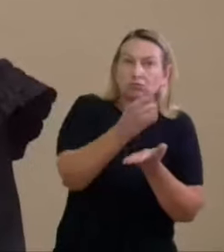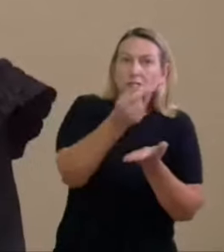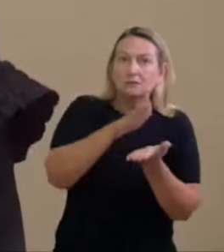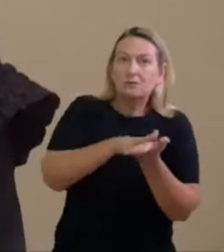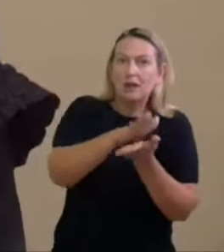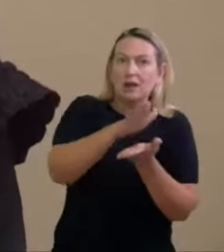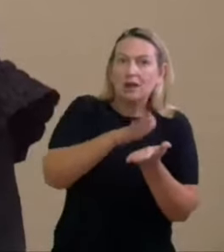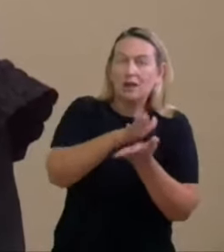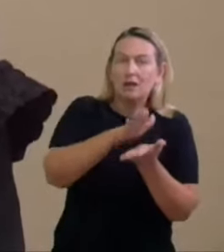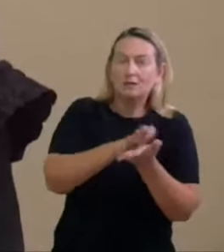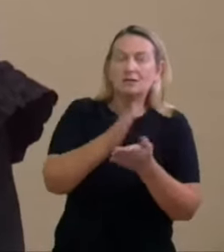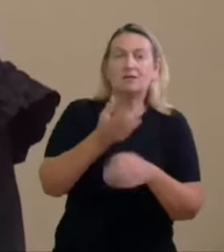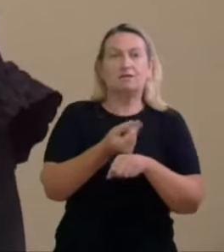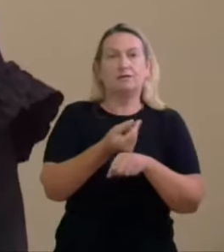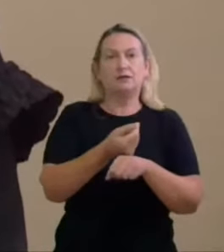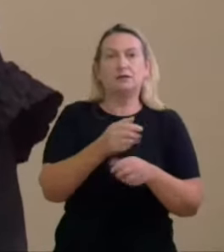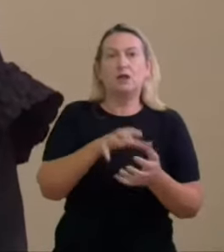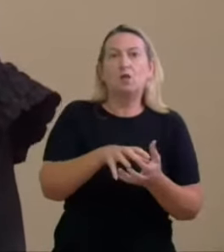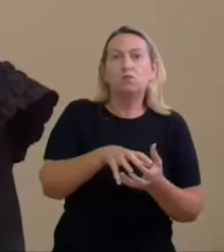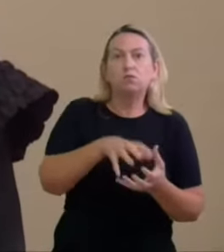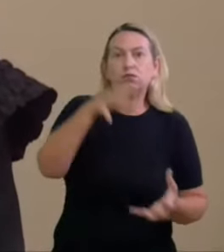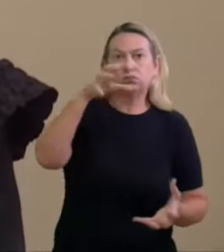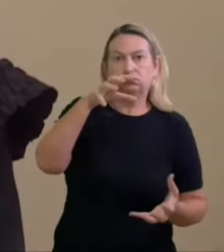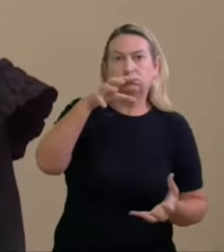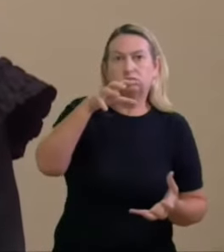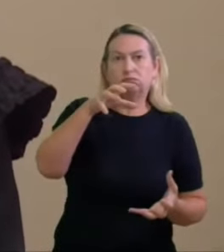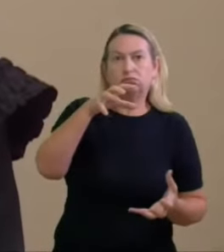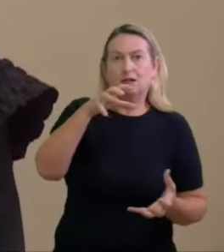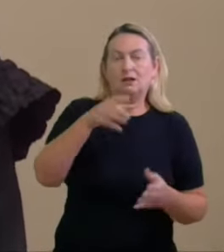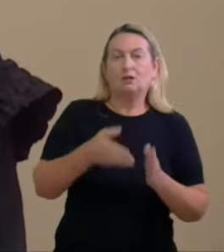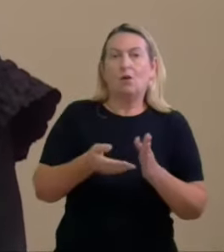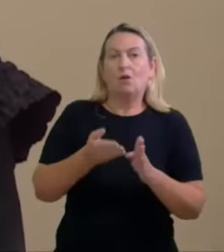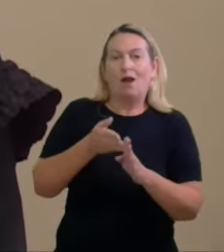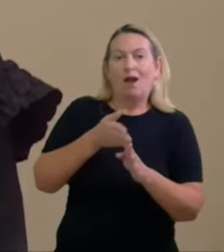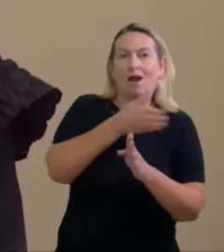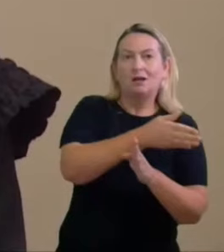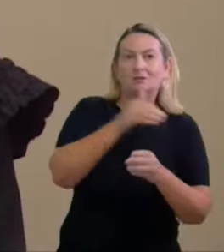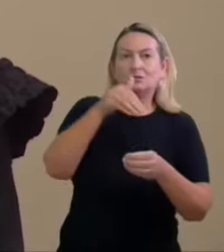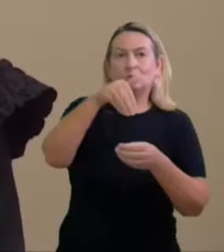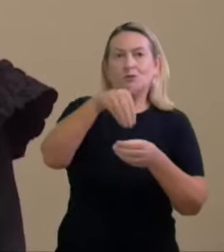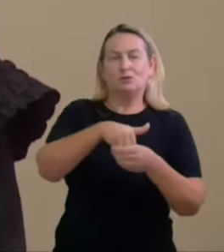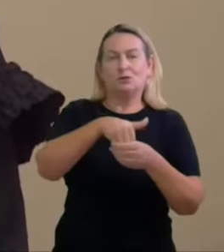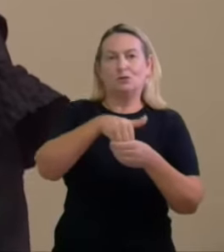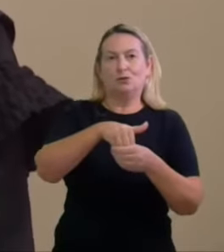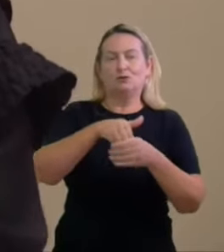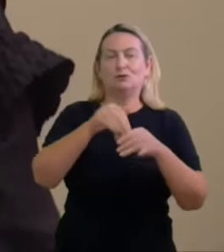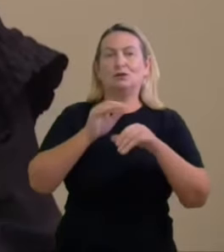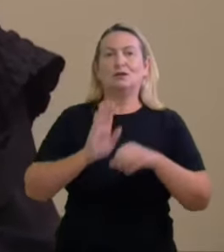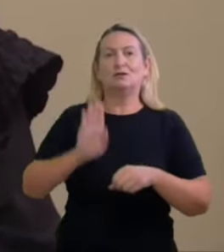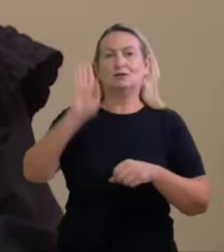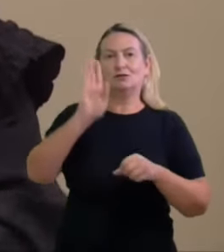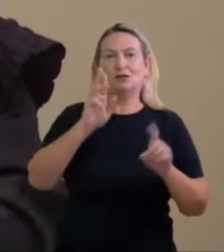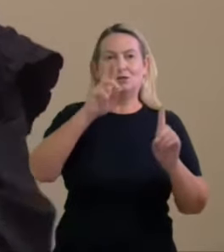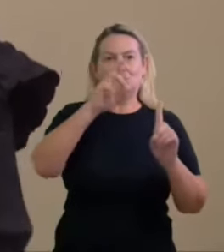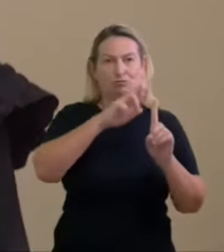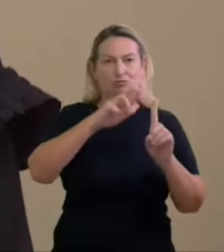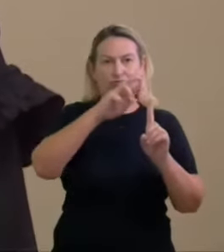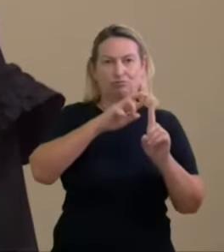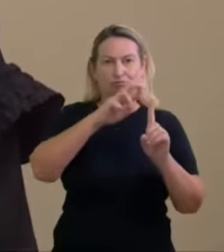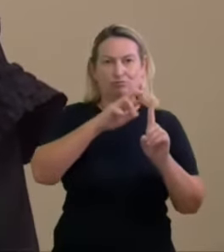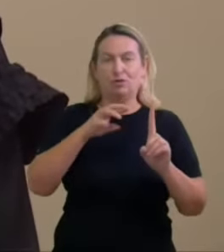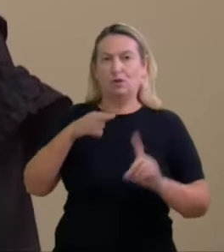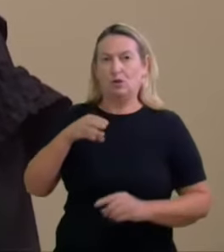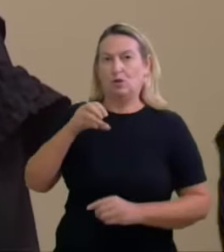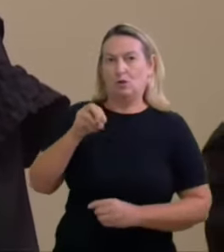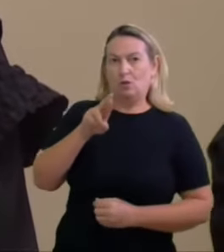desproporcional ao a pré-candidatura do investigado Sérgio Moro eu